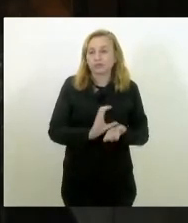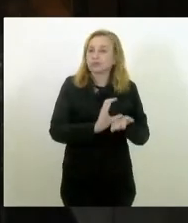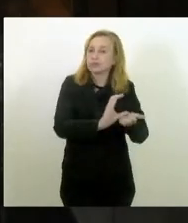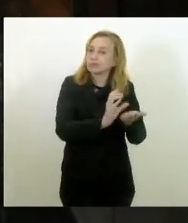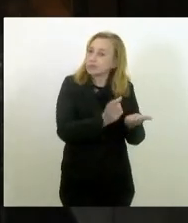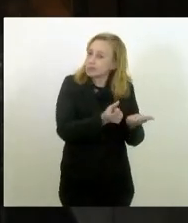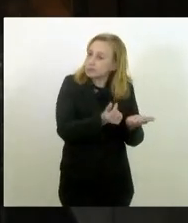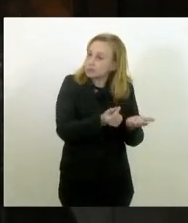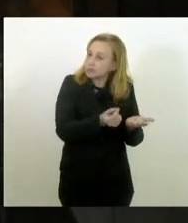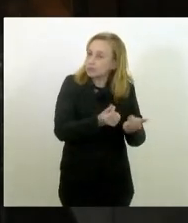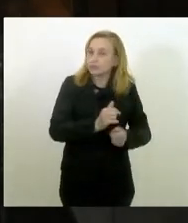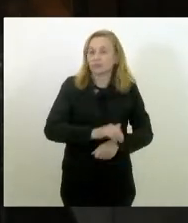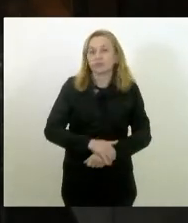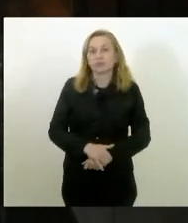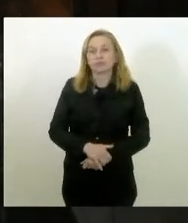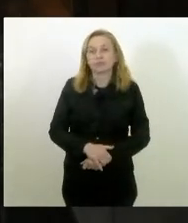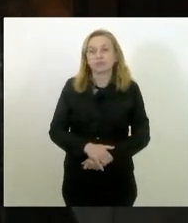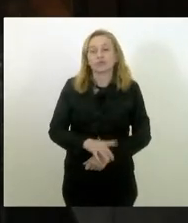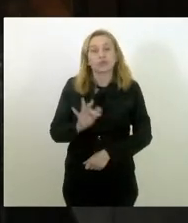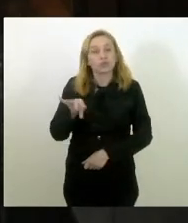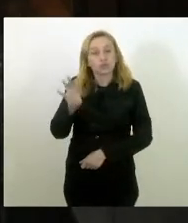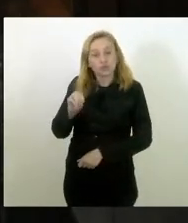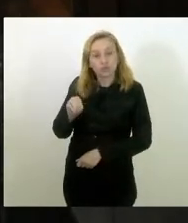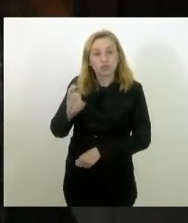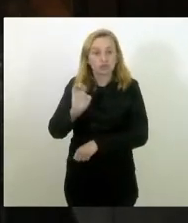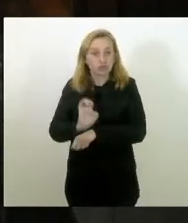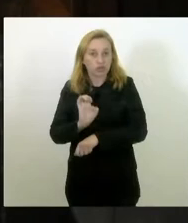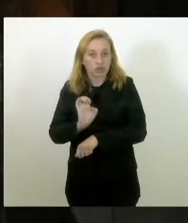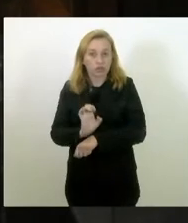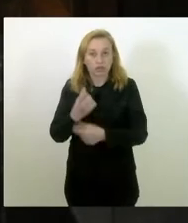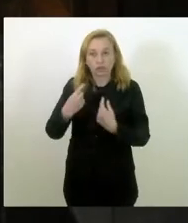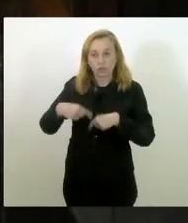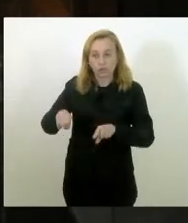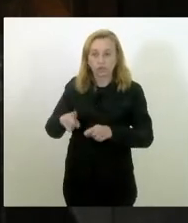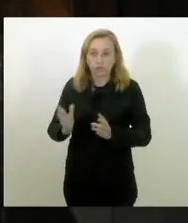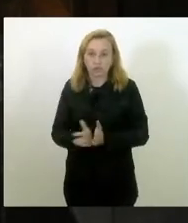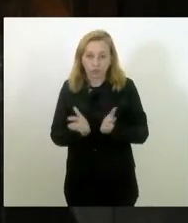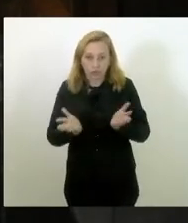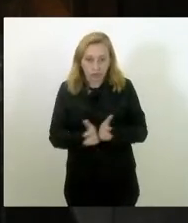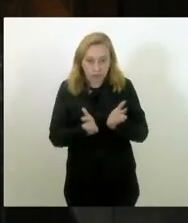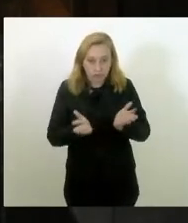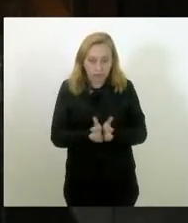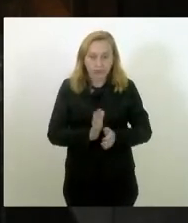oriundos do Fundo Estadual de Combate à Pobreza.